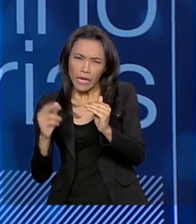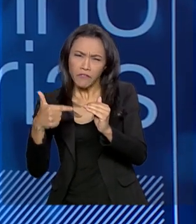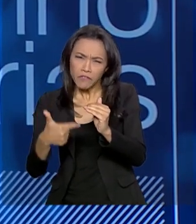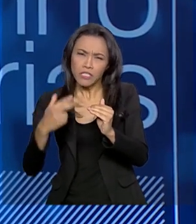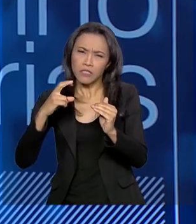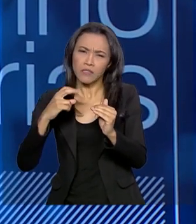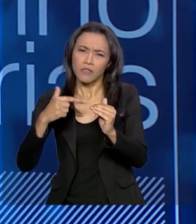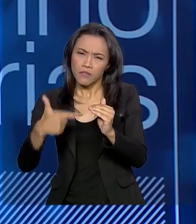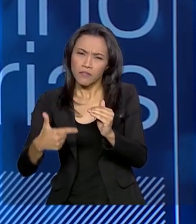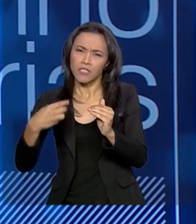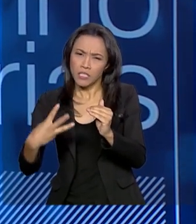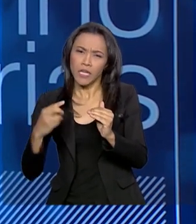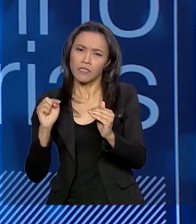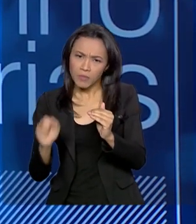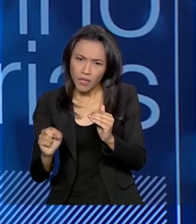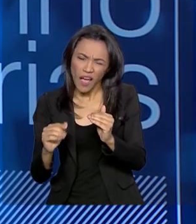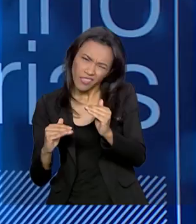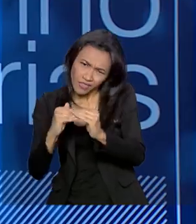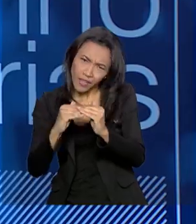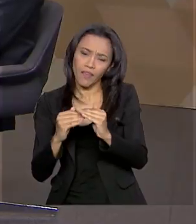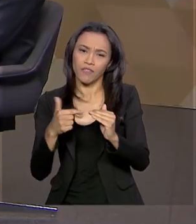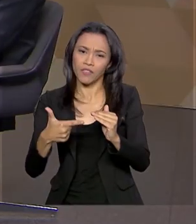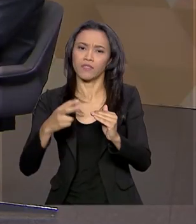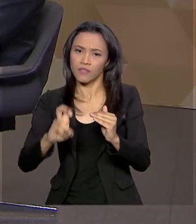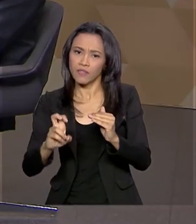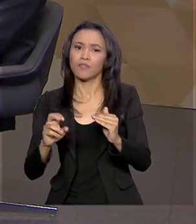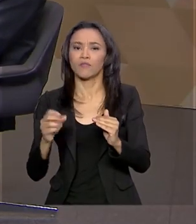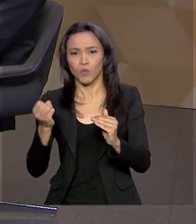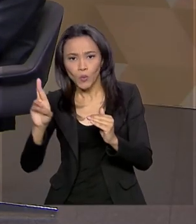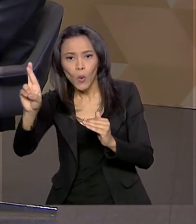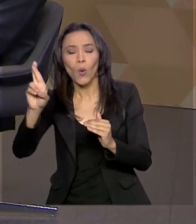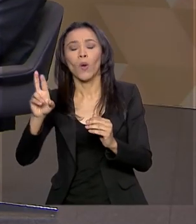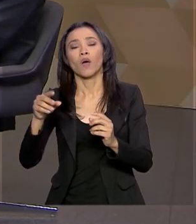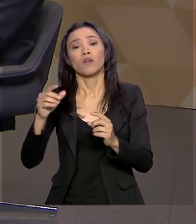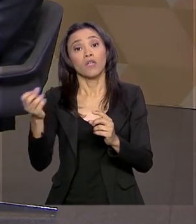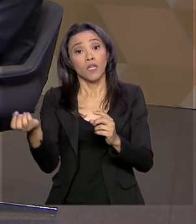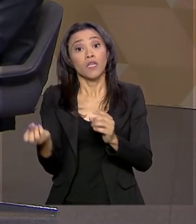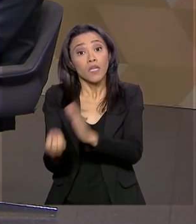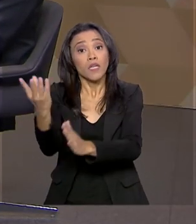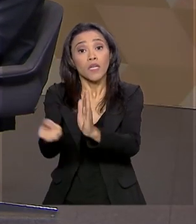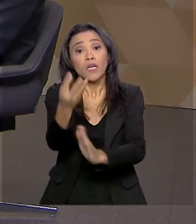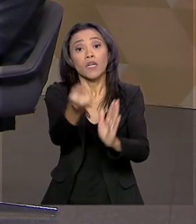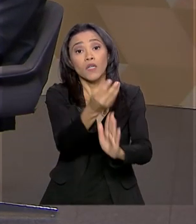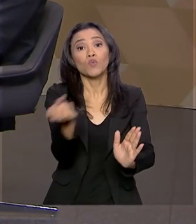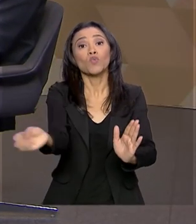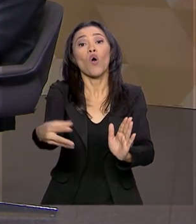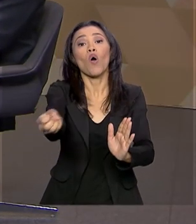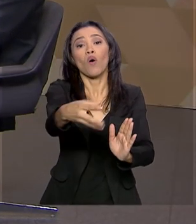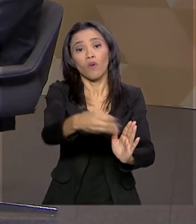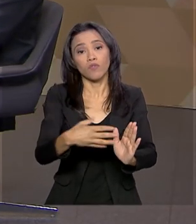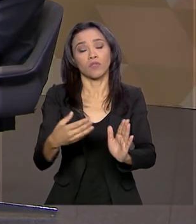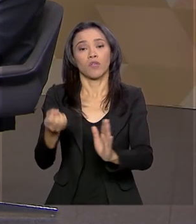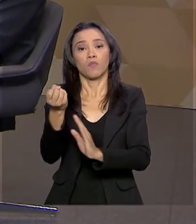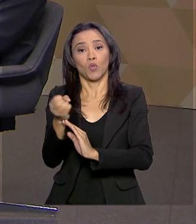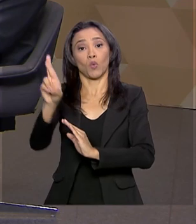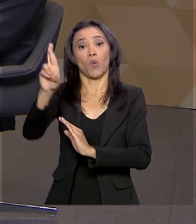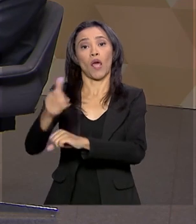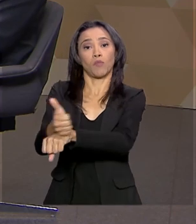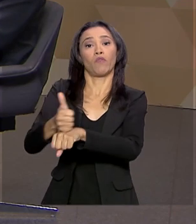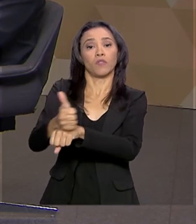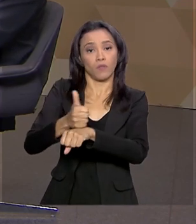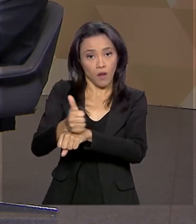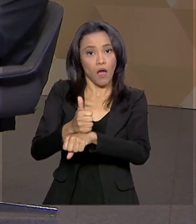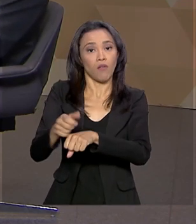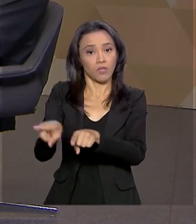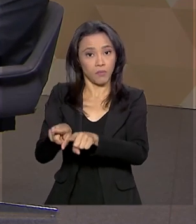doutores por ano. A meta é 25 mil. Daqui a 6 anos. Estamos criando novos programas, por exemplo, os doutorados profissionais, que estão crescendo bastante. Acho que